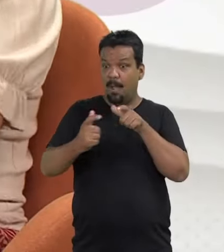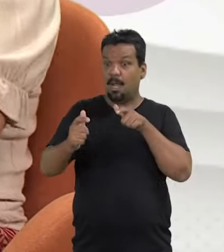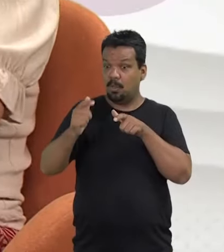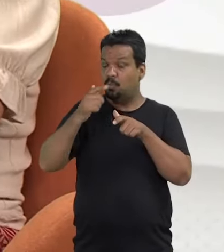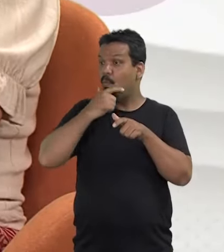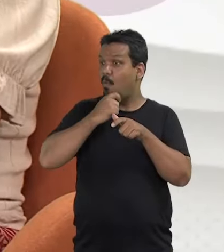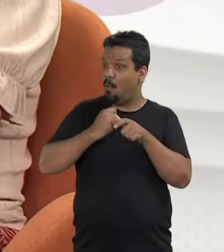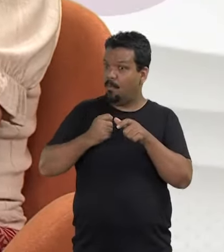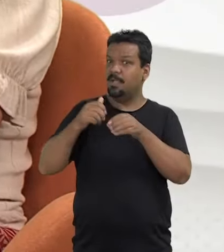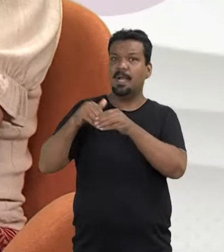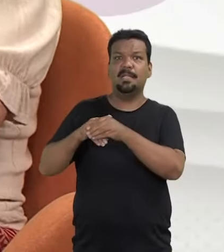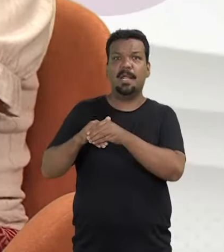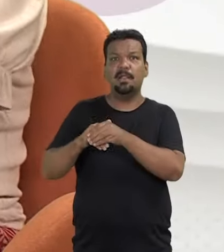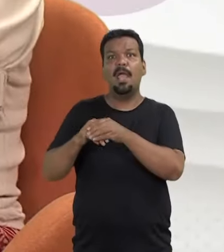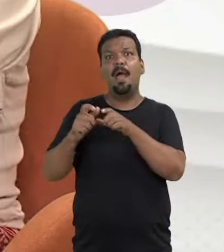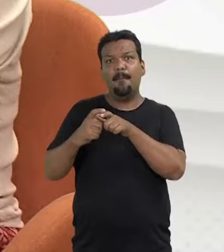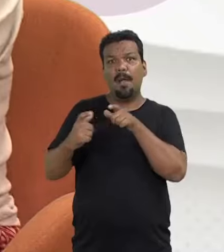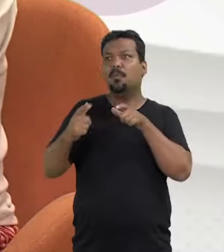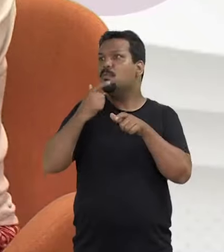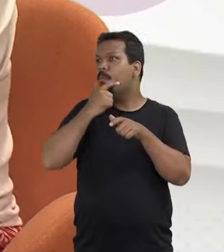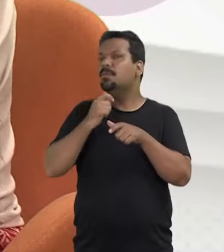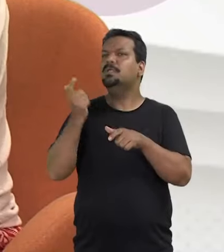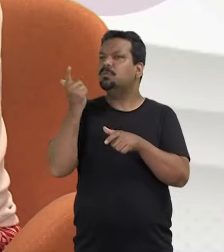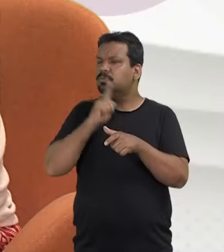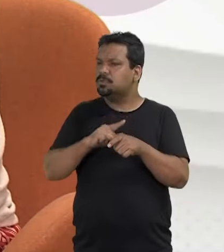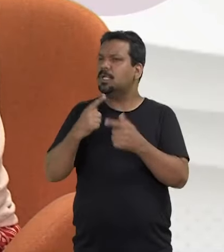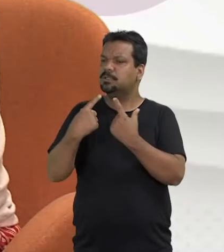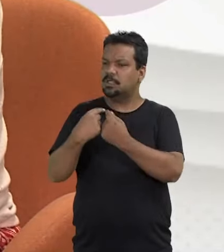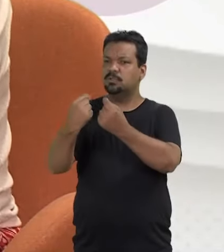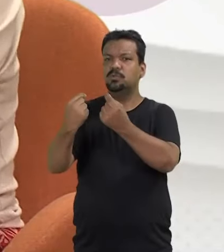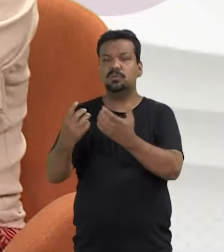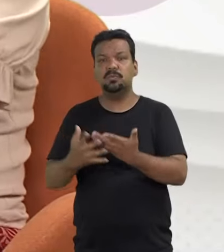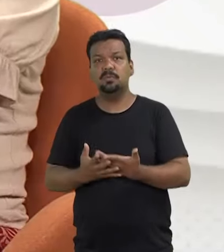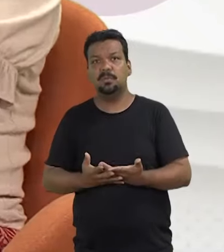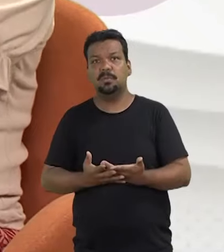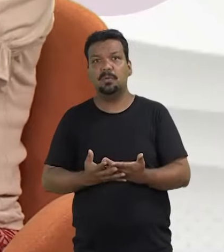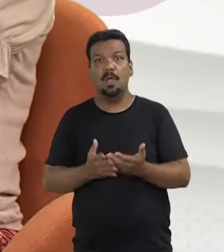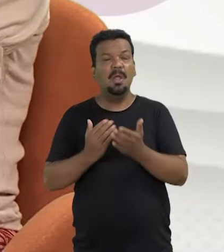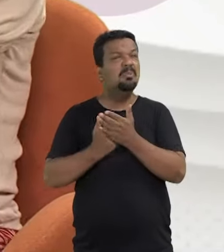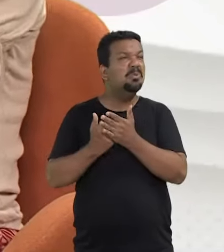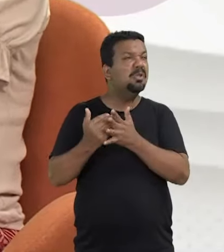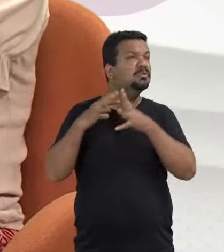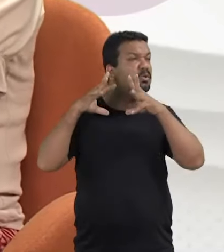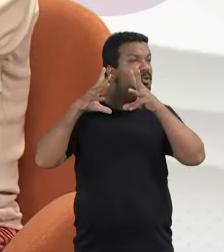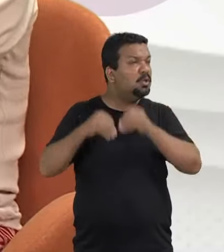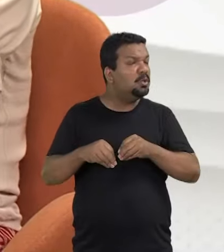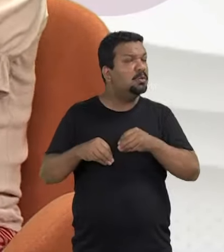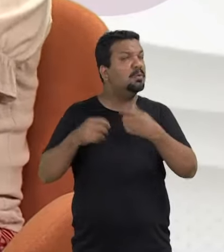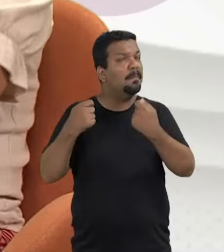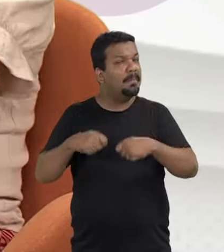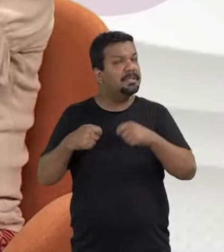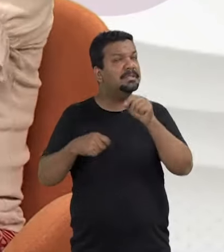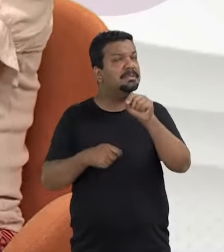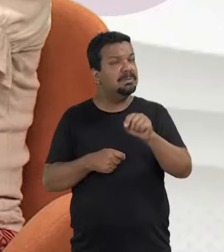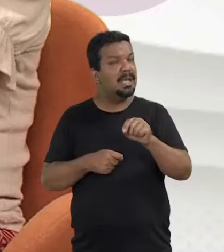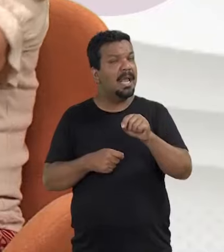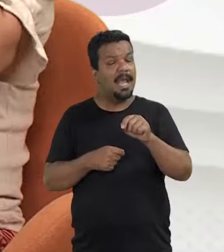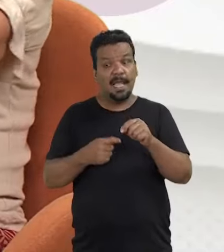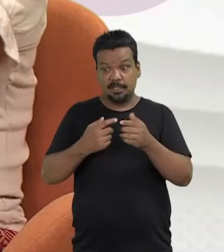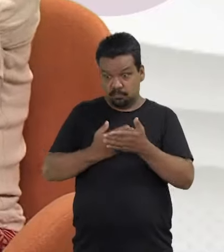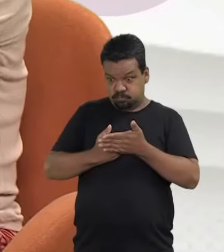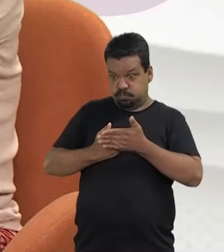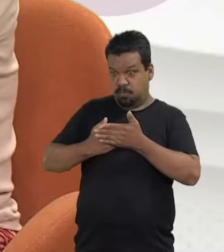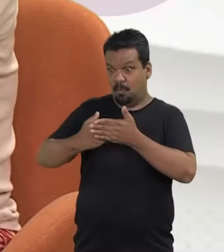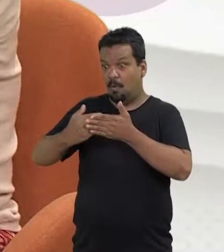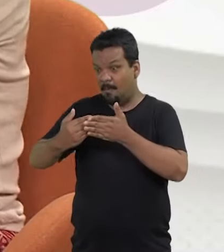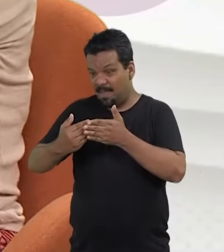a gente tem uma maioria de homens candidatos e uma maioria de homens que se alegem também. Então a gente, lá no início de tudo, gente precisa... Sabe quando a